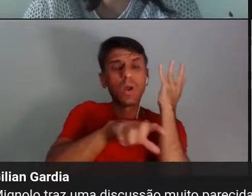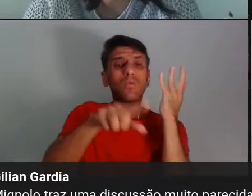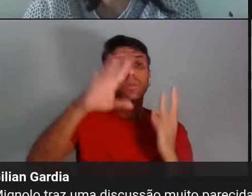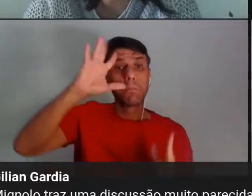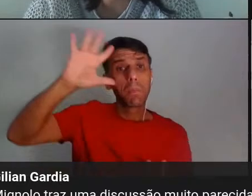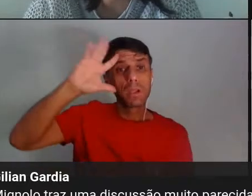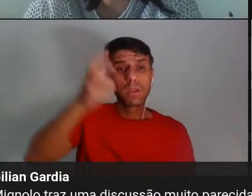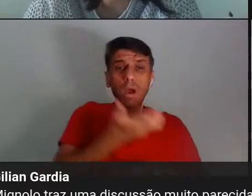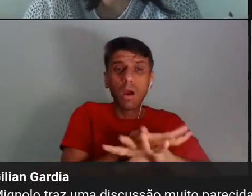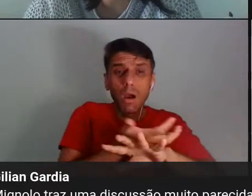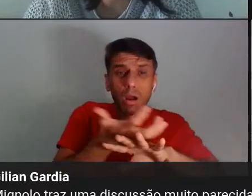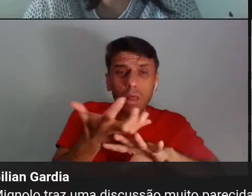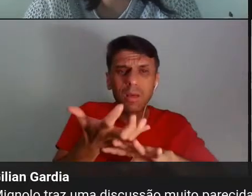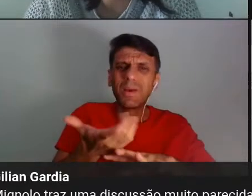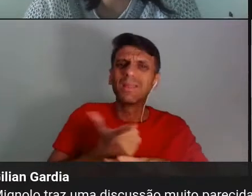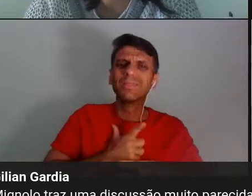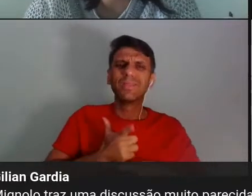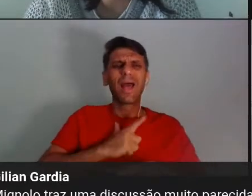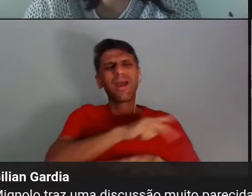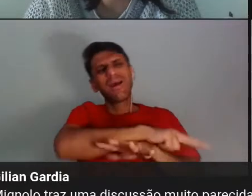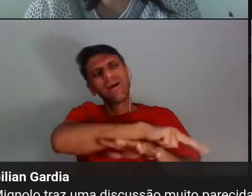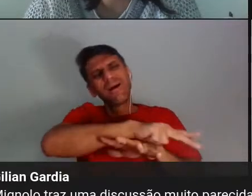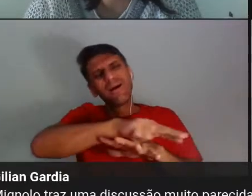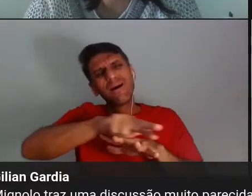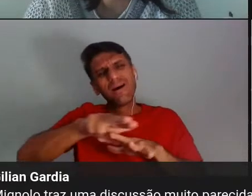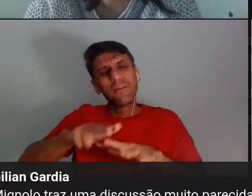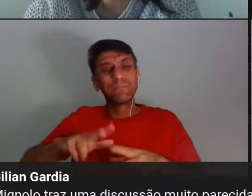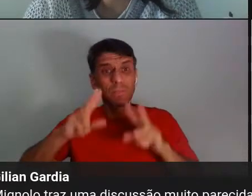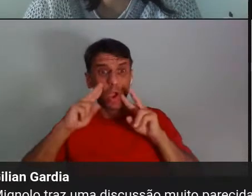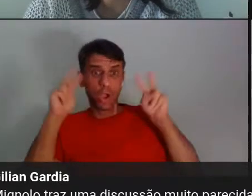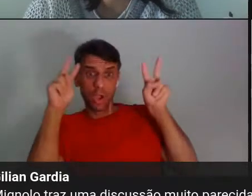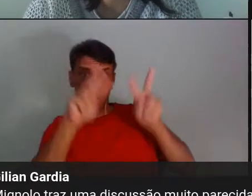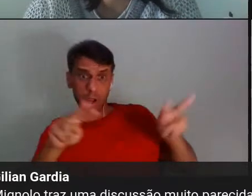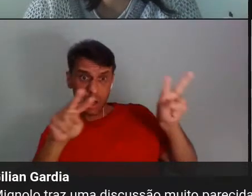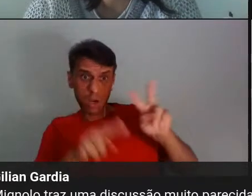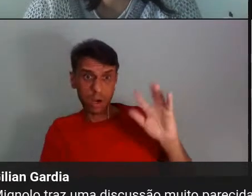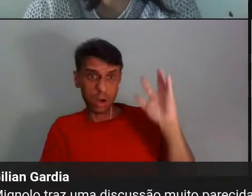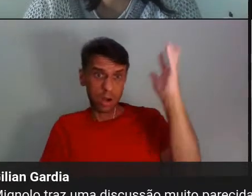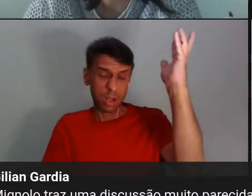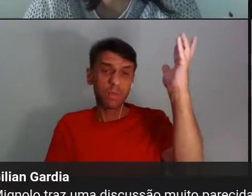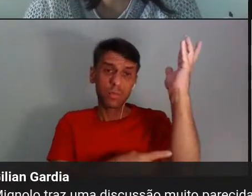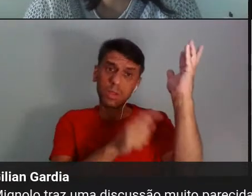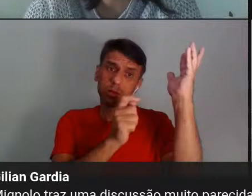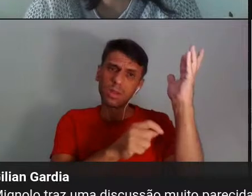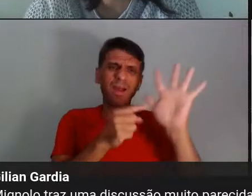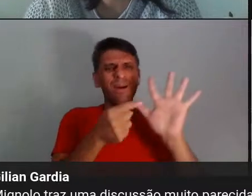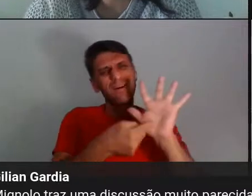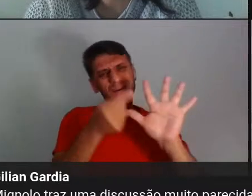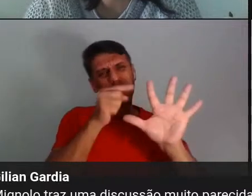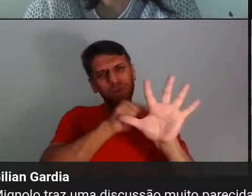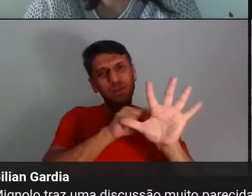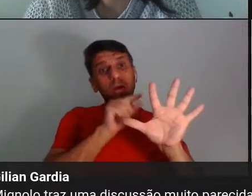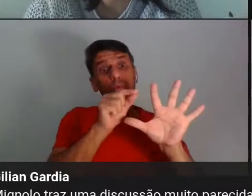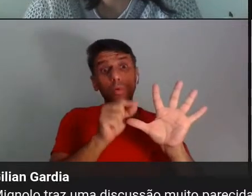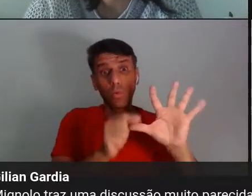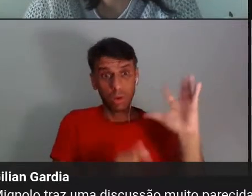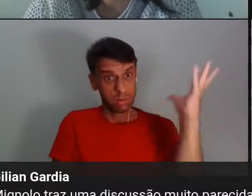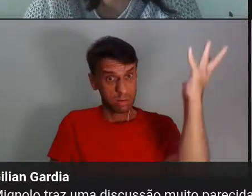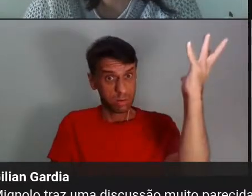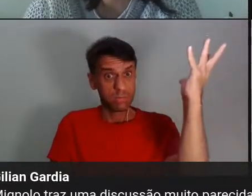várias outras perspectivas de fazer essa metáfora, digamos assim, através do vegetal, né?